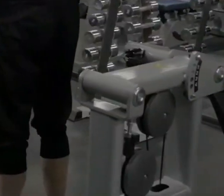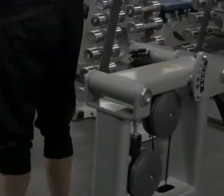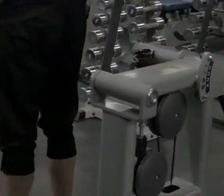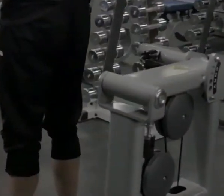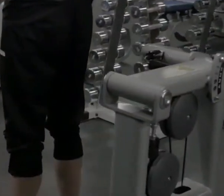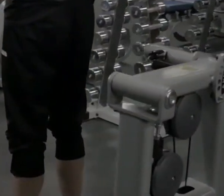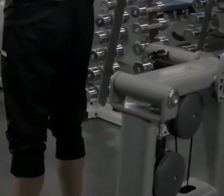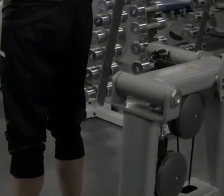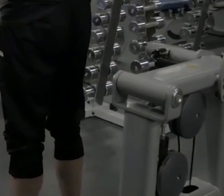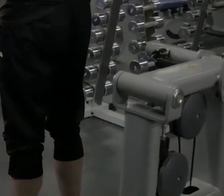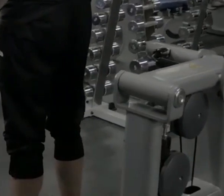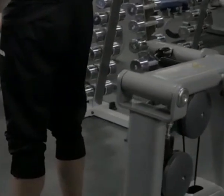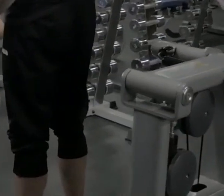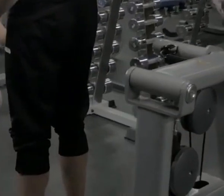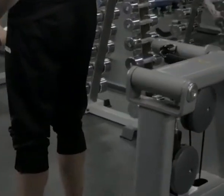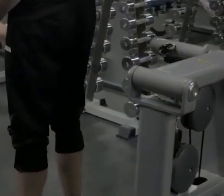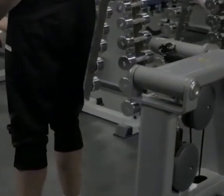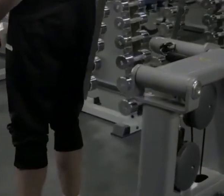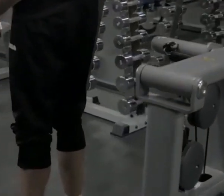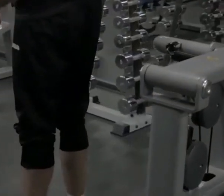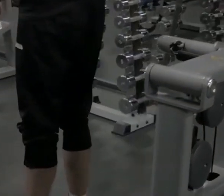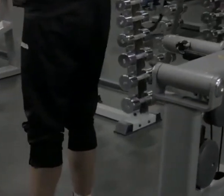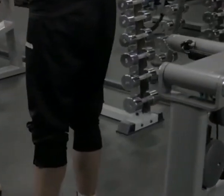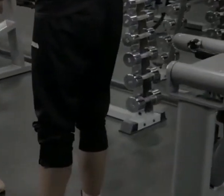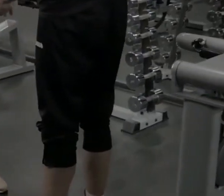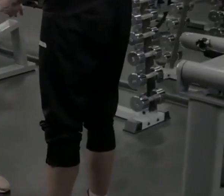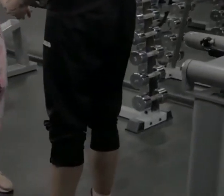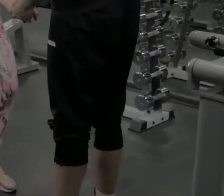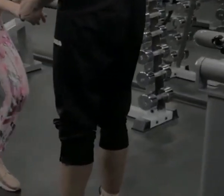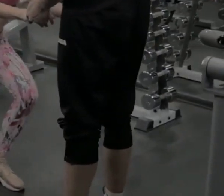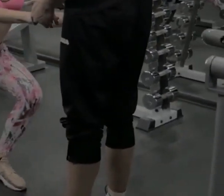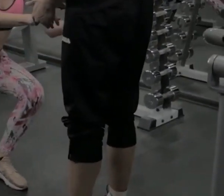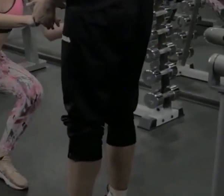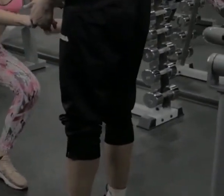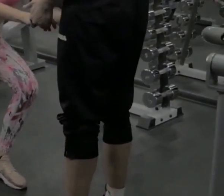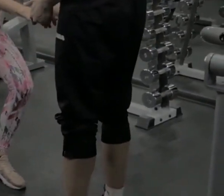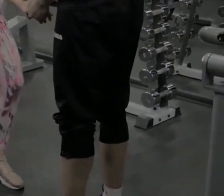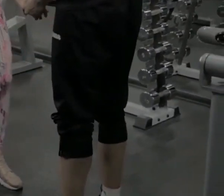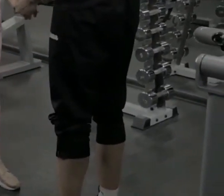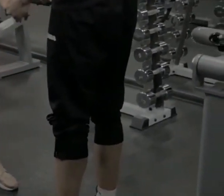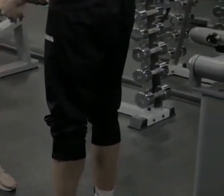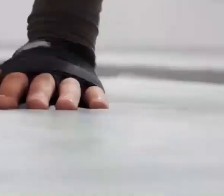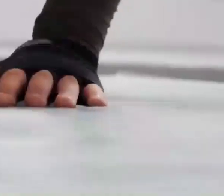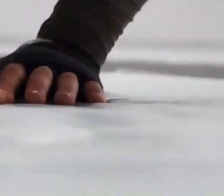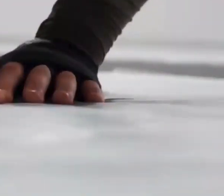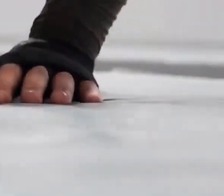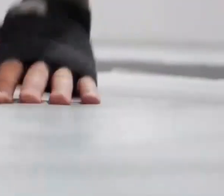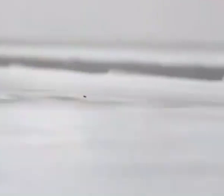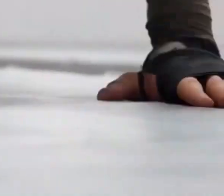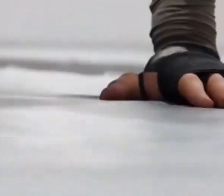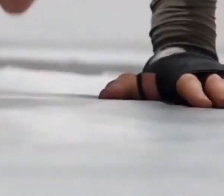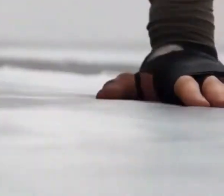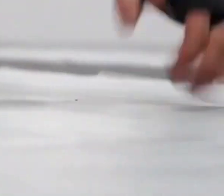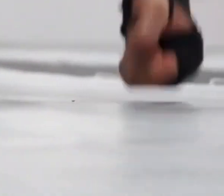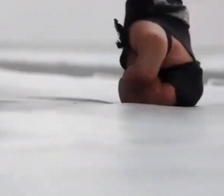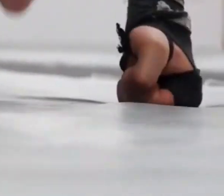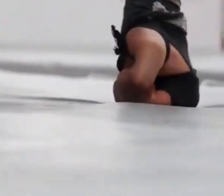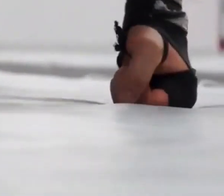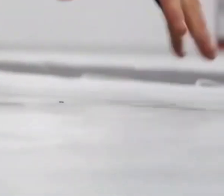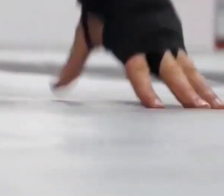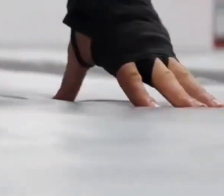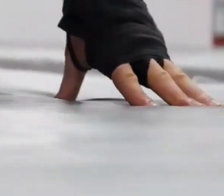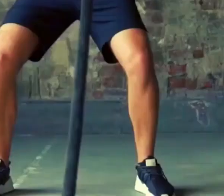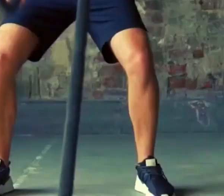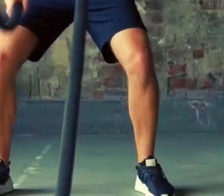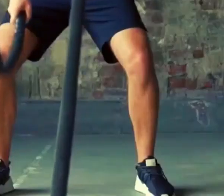certo? Jovem, sarados, roupas e até comportamento. Se há nesse ambiente alguém já de mais